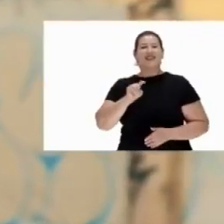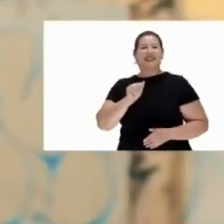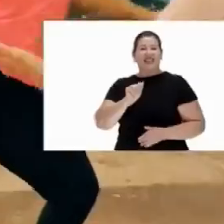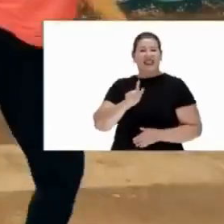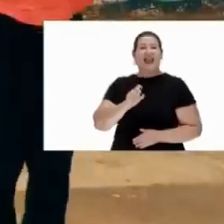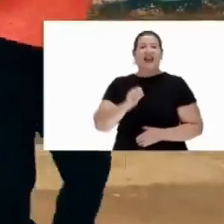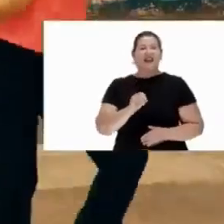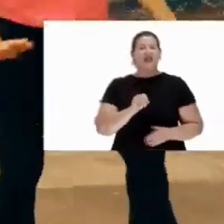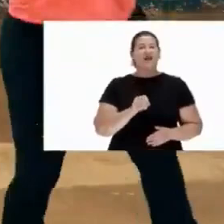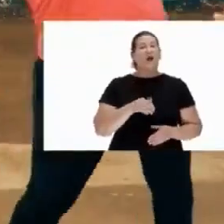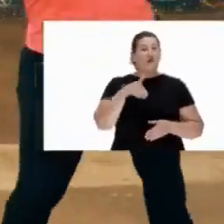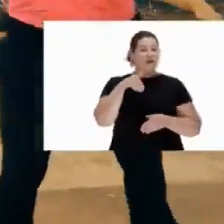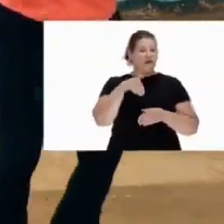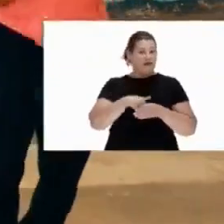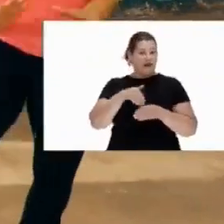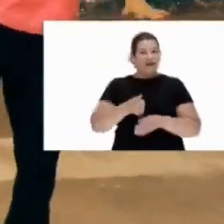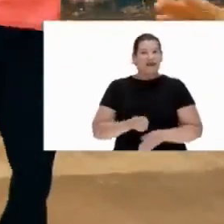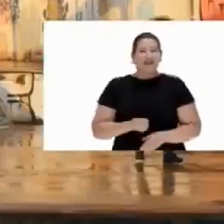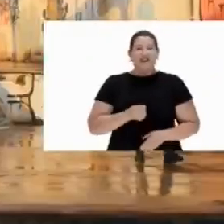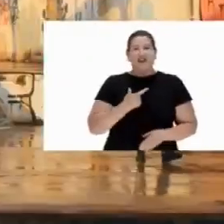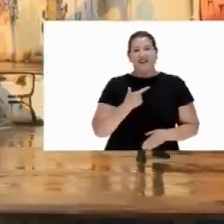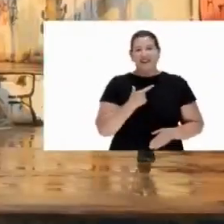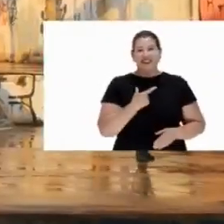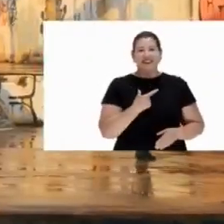Vote 12